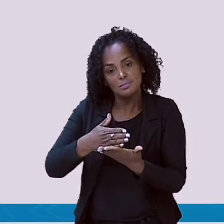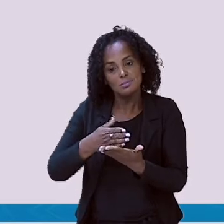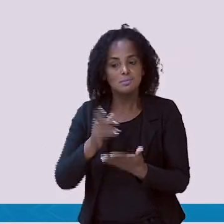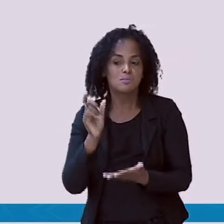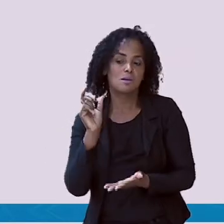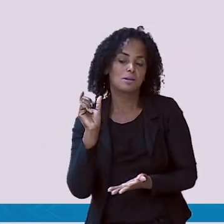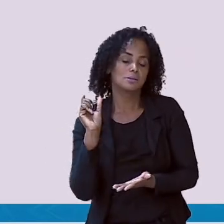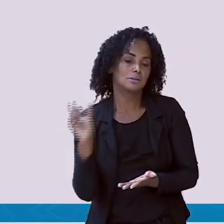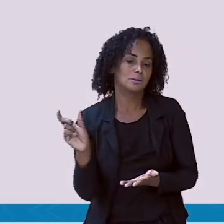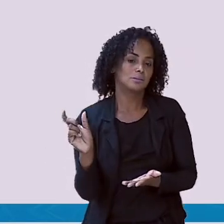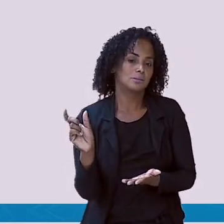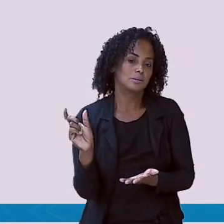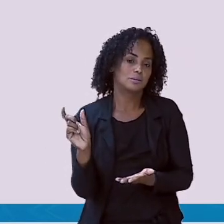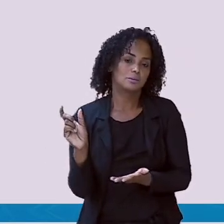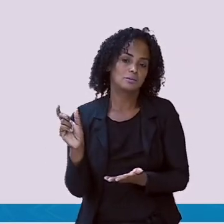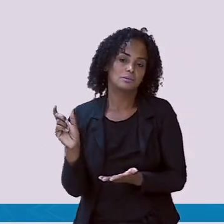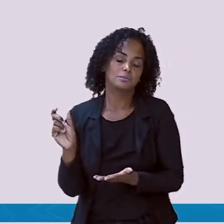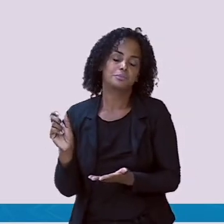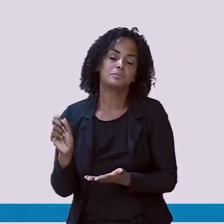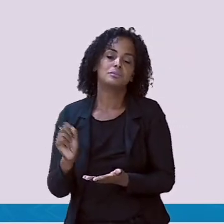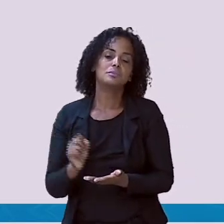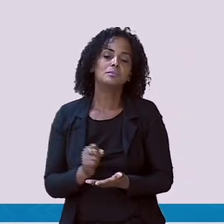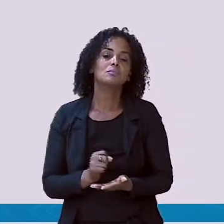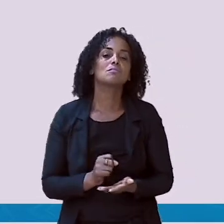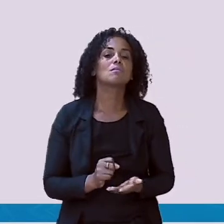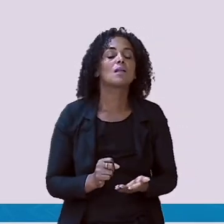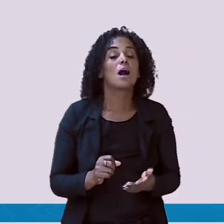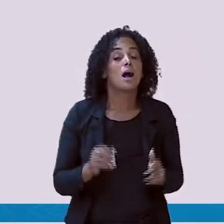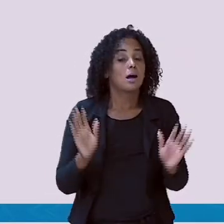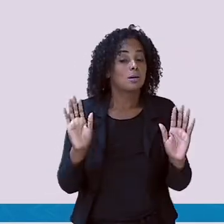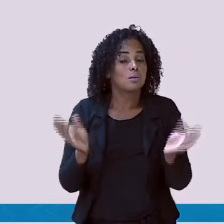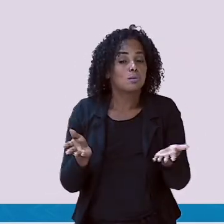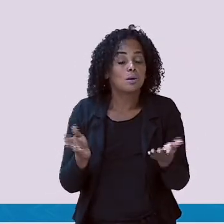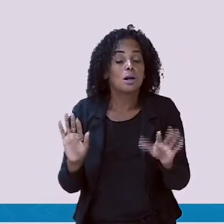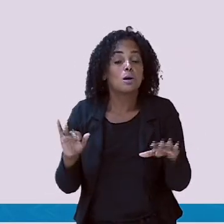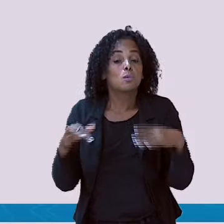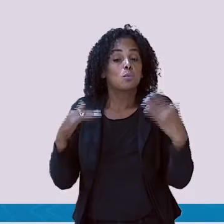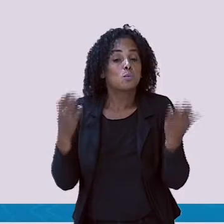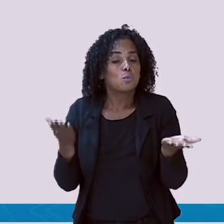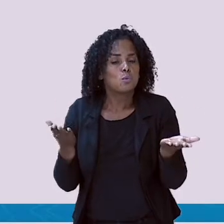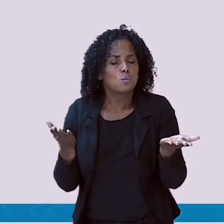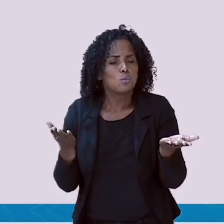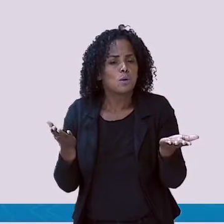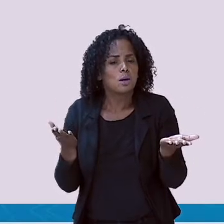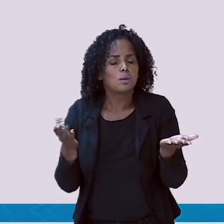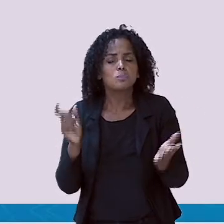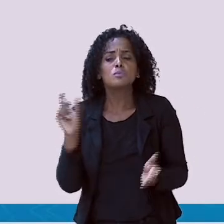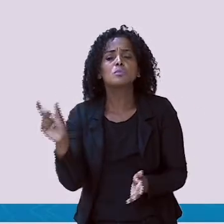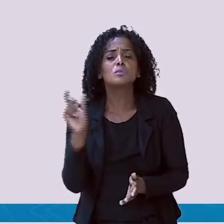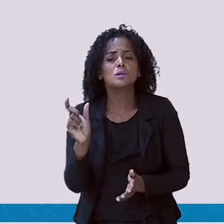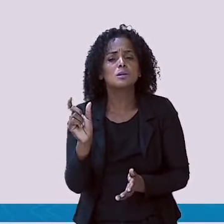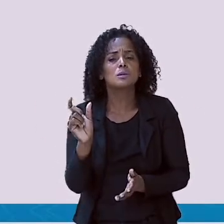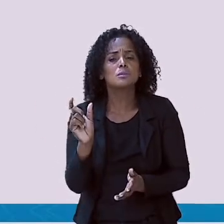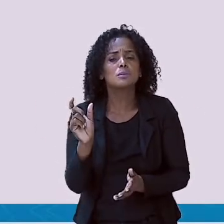Ti. Já está ali a sílaba Ti. J. A segunda sílaba.